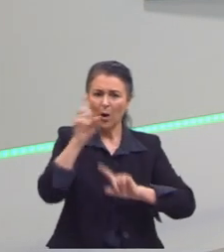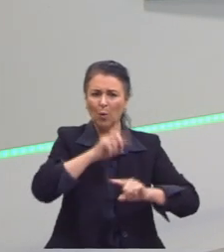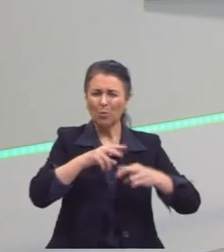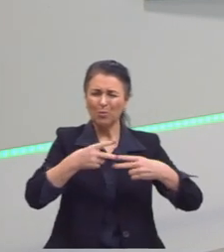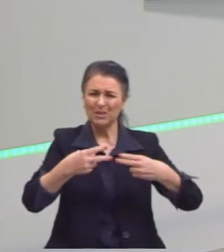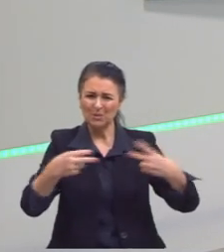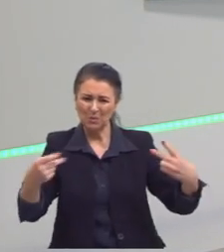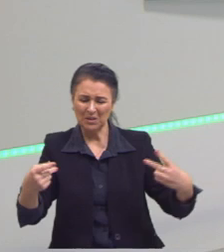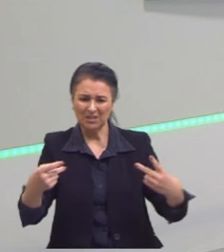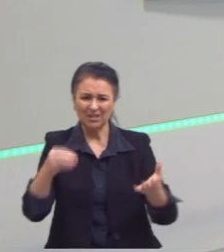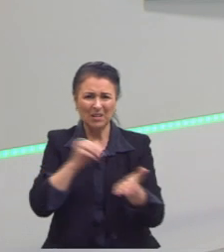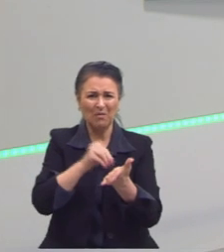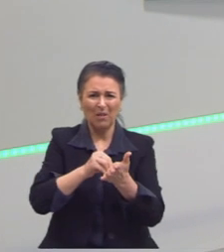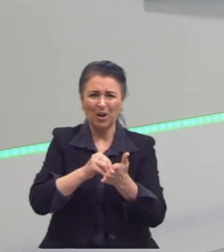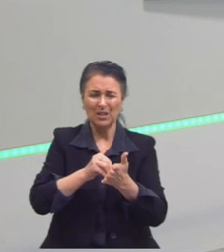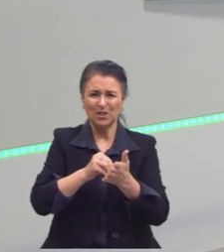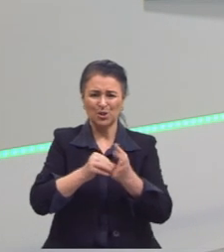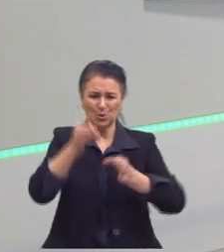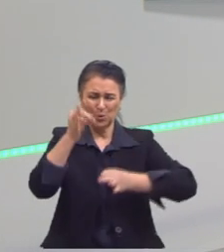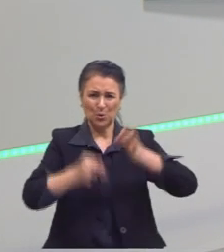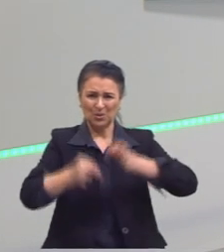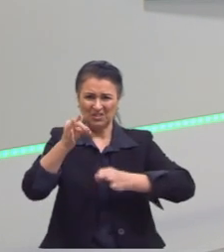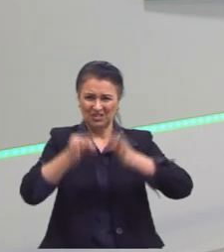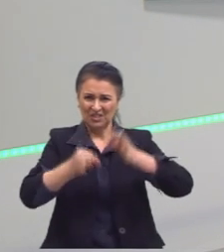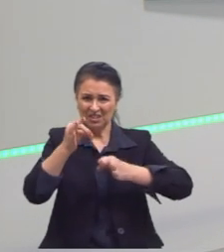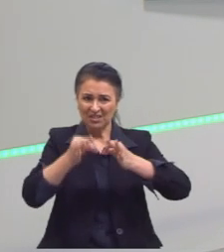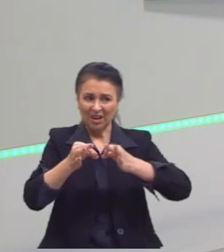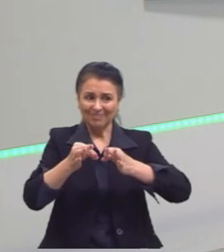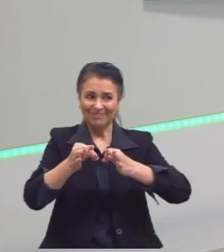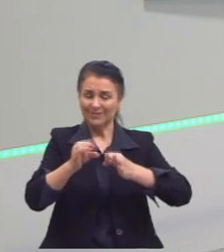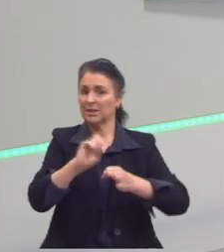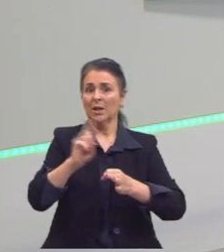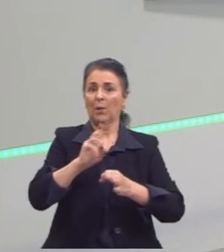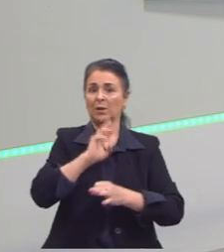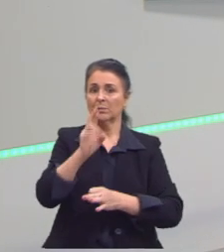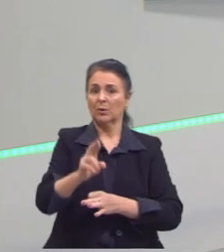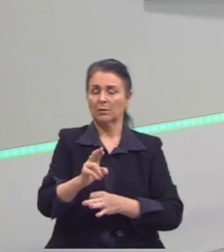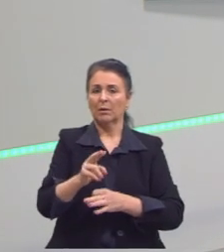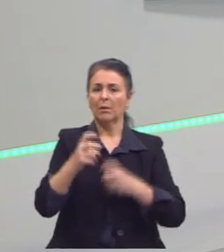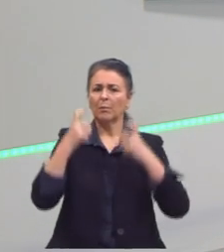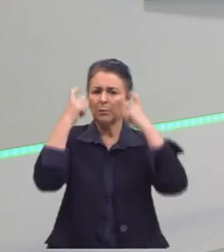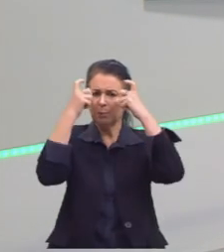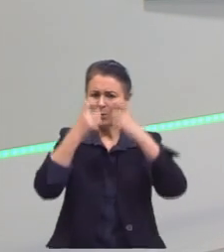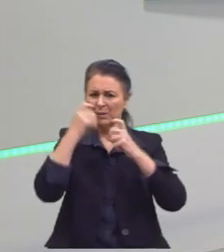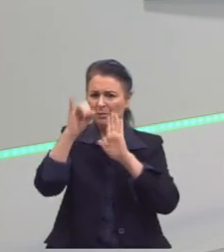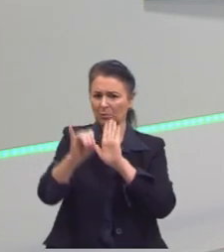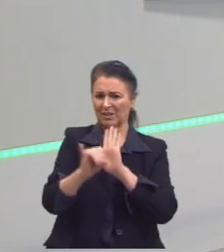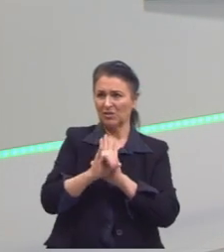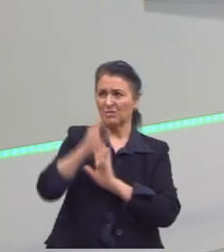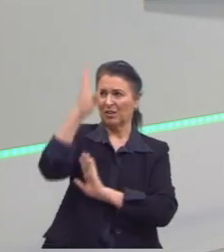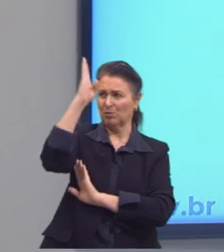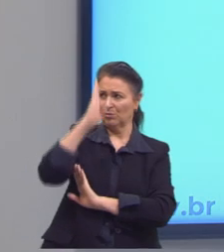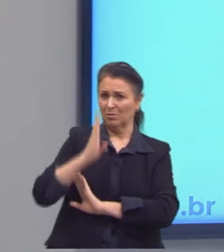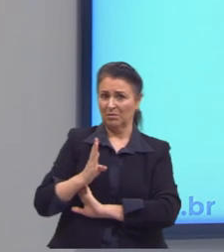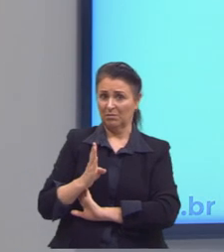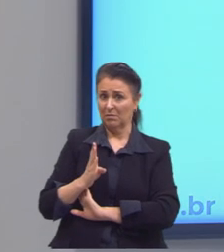momento, de injustiças, principalmente. Então, não pode ser. Preocupação com a identidade brasileira.